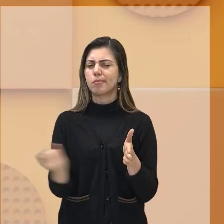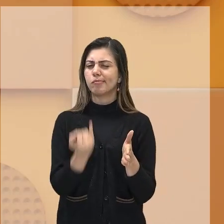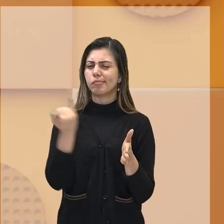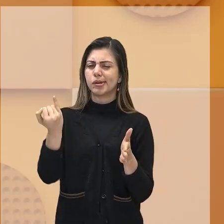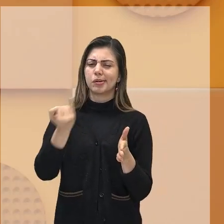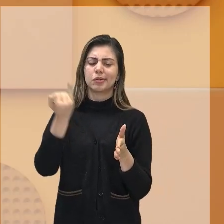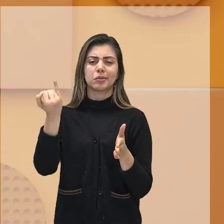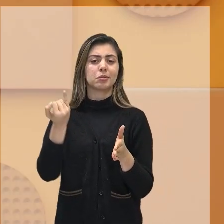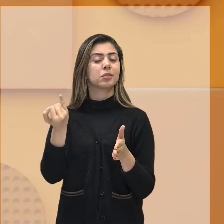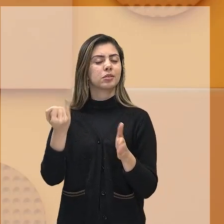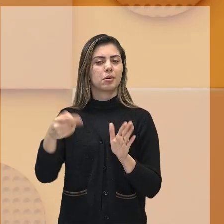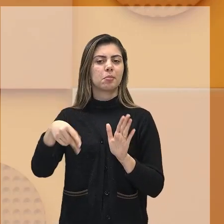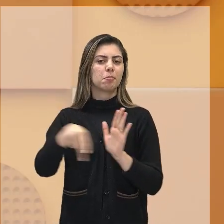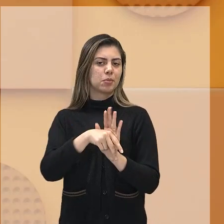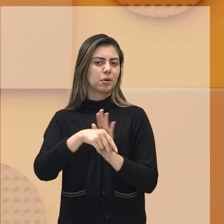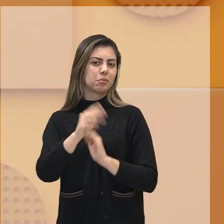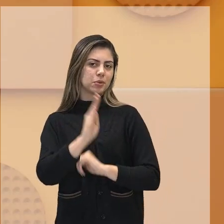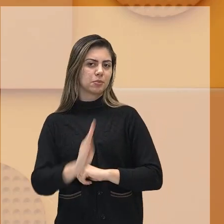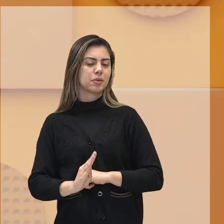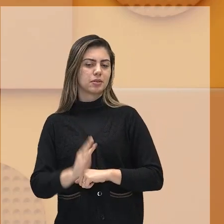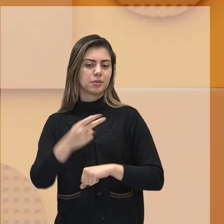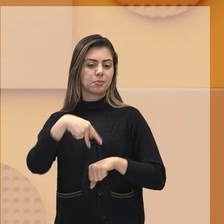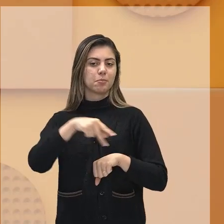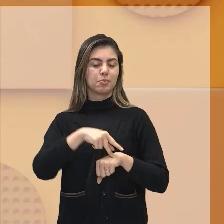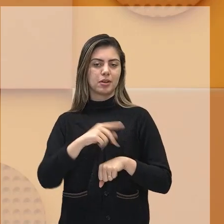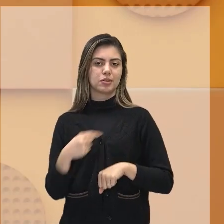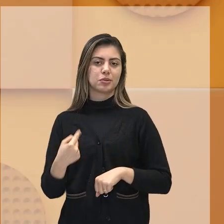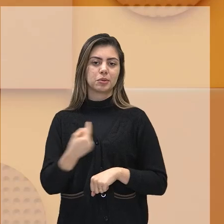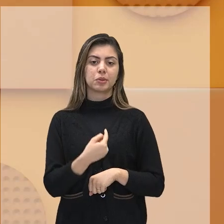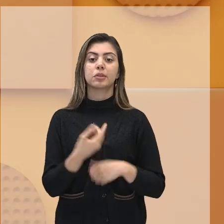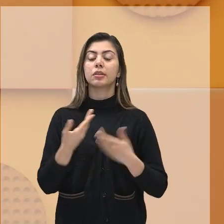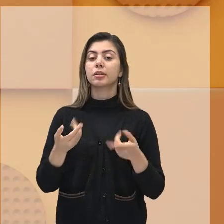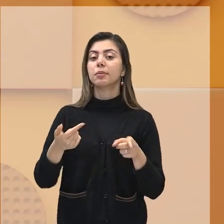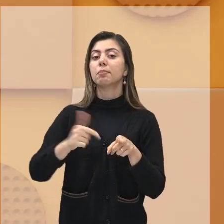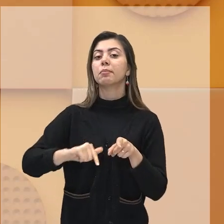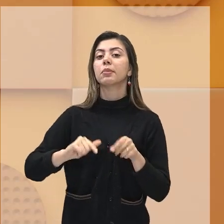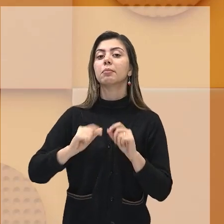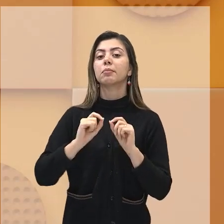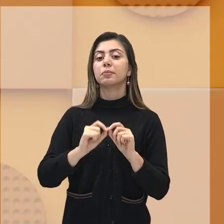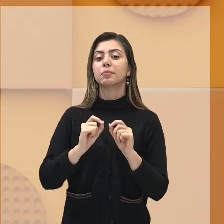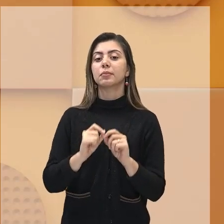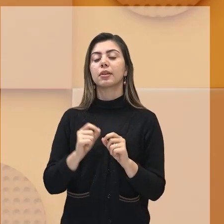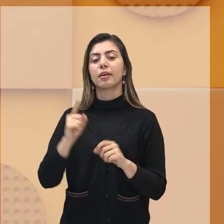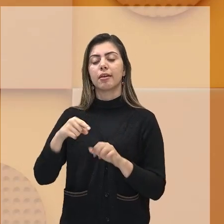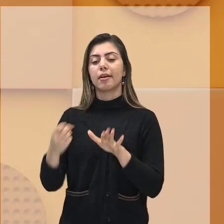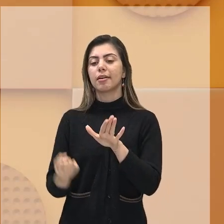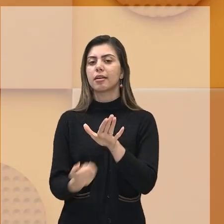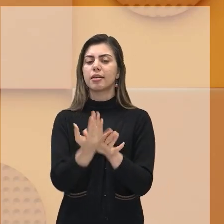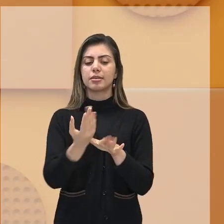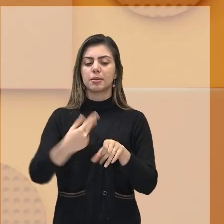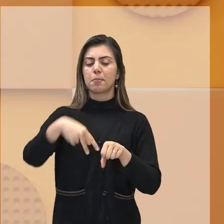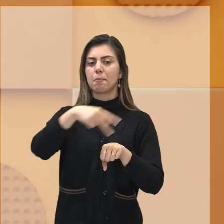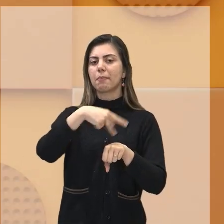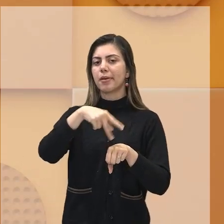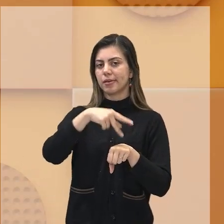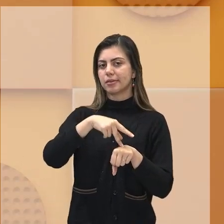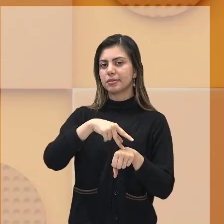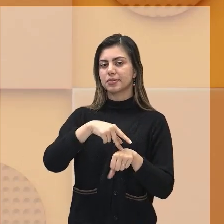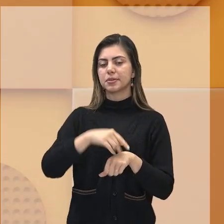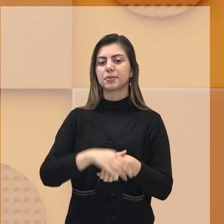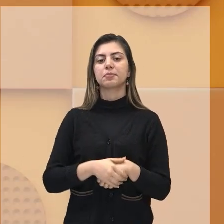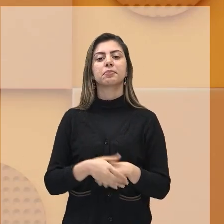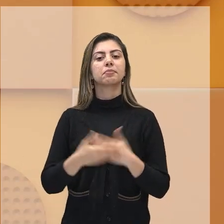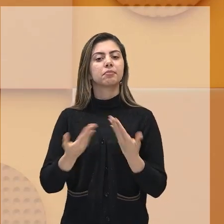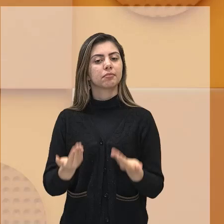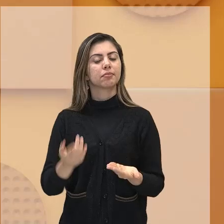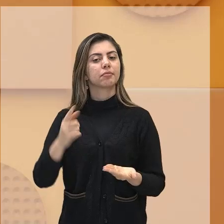dentro da história do nosso país e da criação da nossa nação, que é justamente